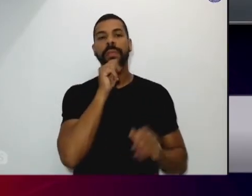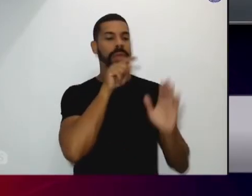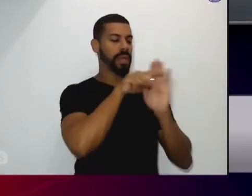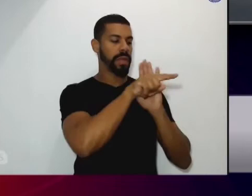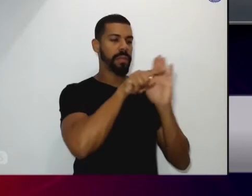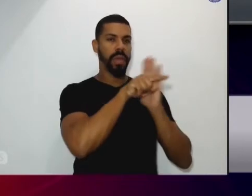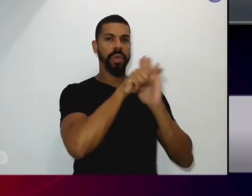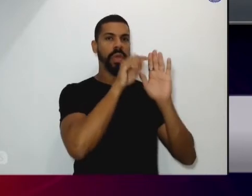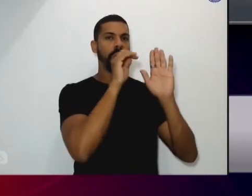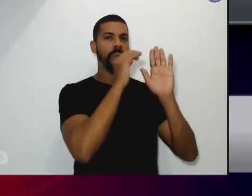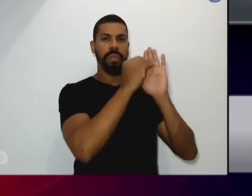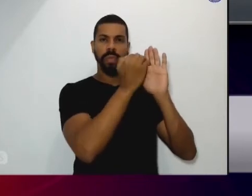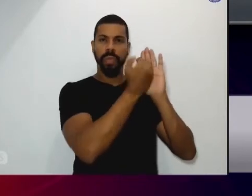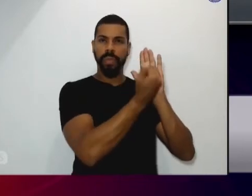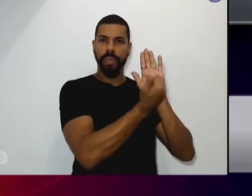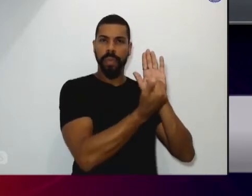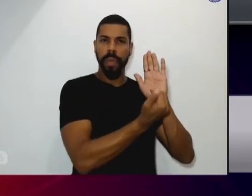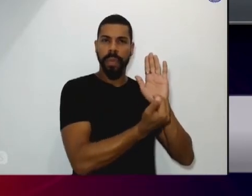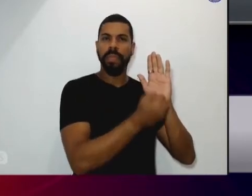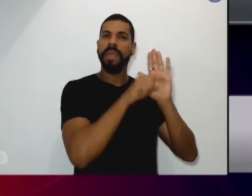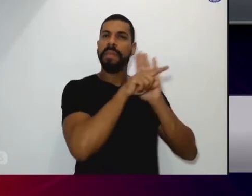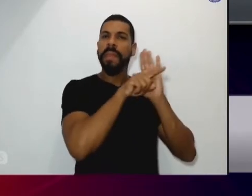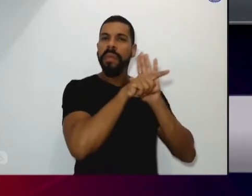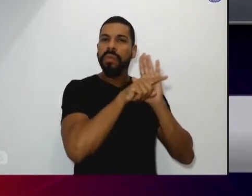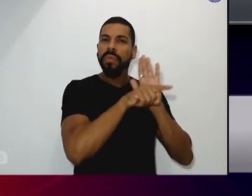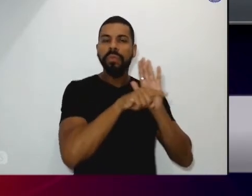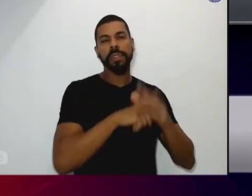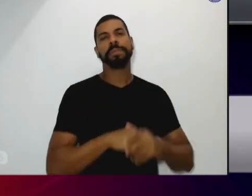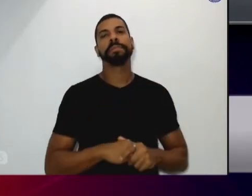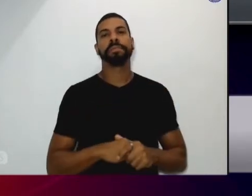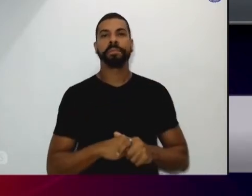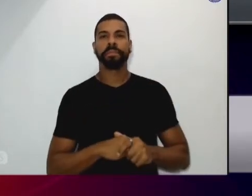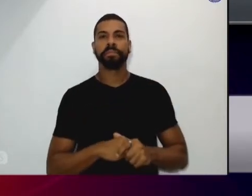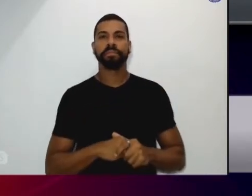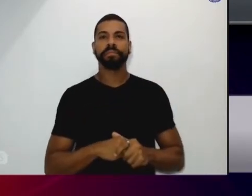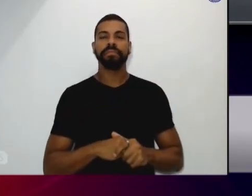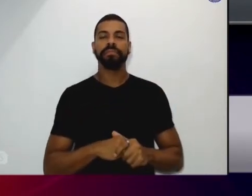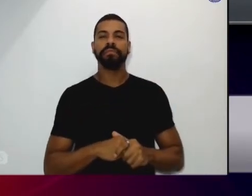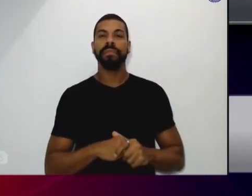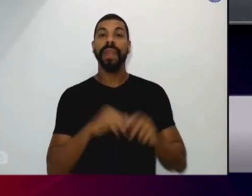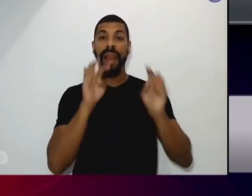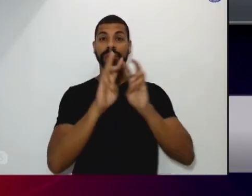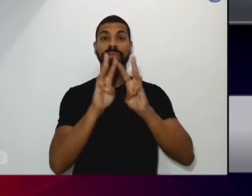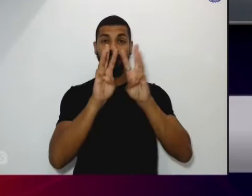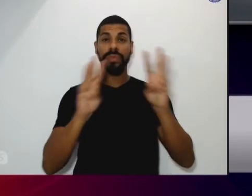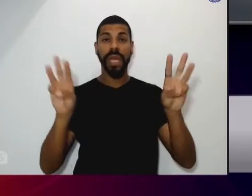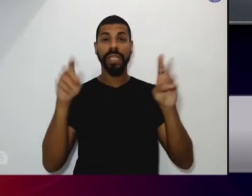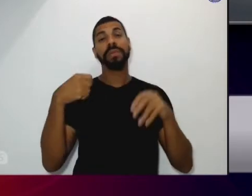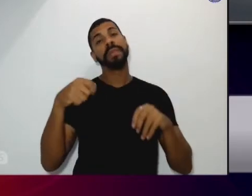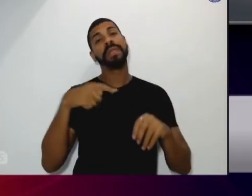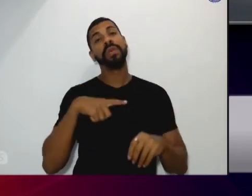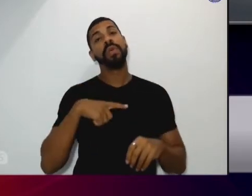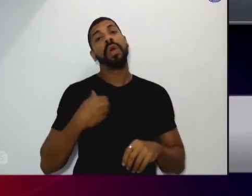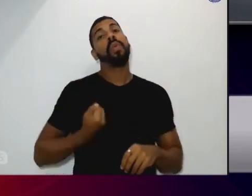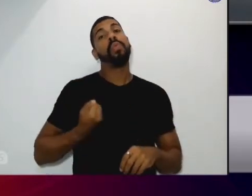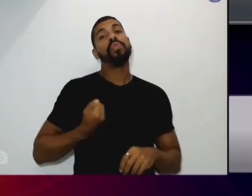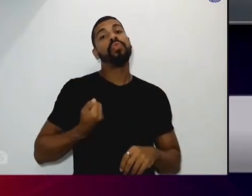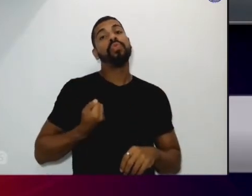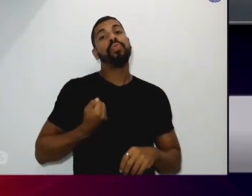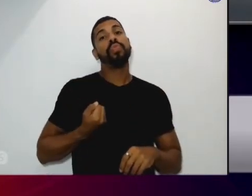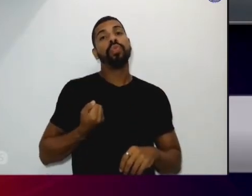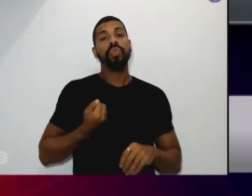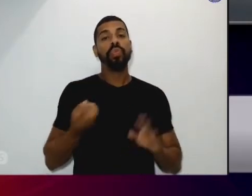site nós temos lá uma ele tem que colocar o telefone de mais uma pessoa uma pessoa que é confiável